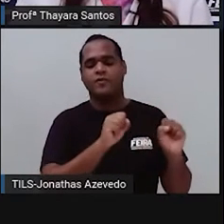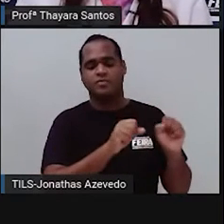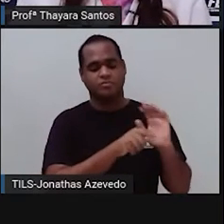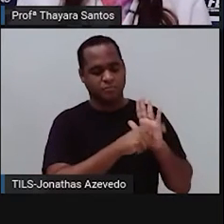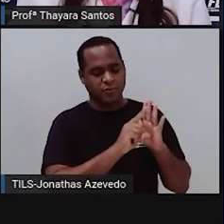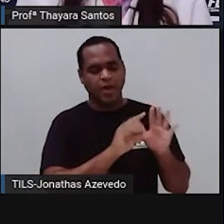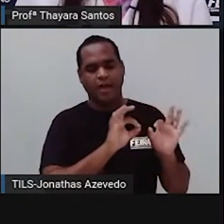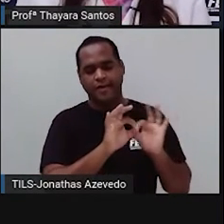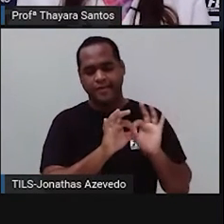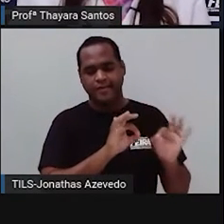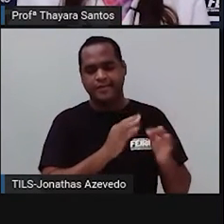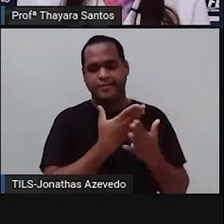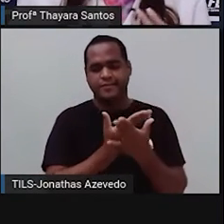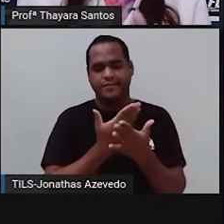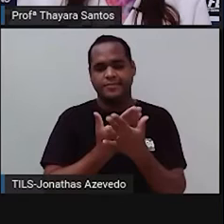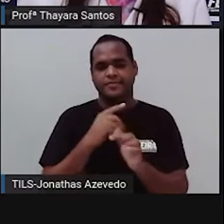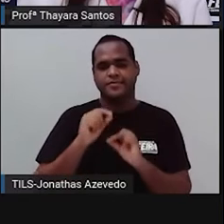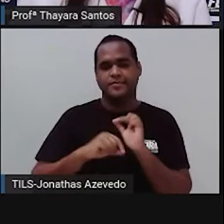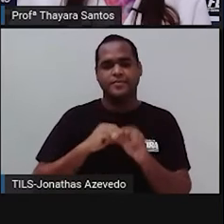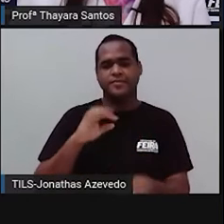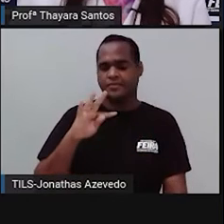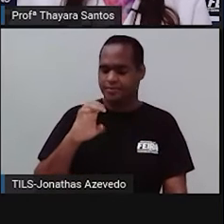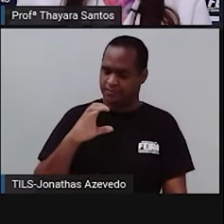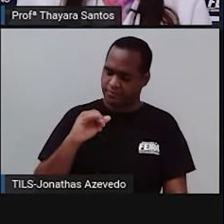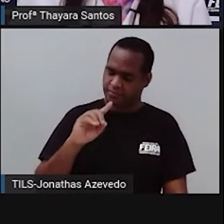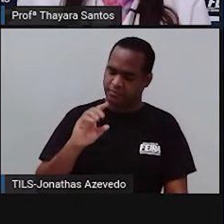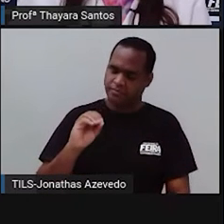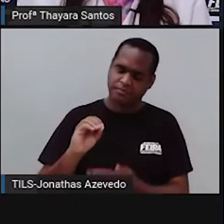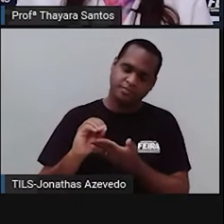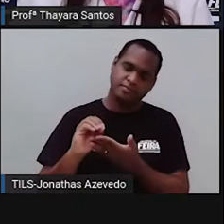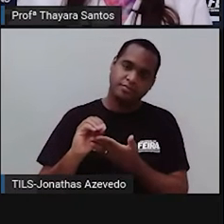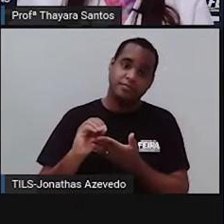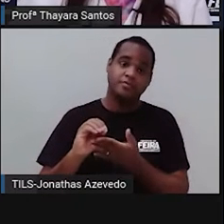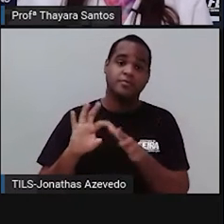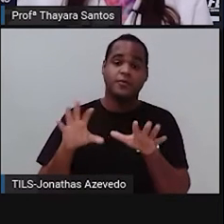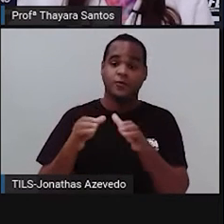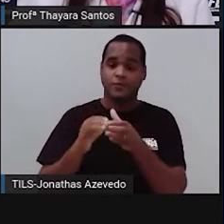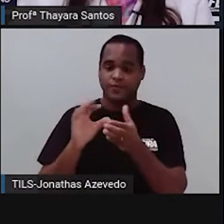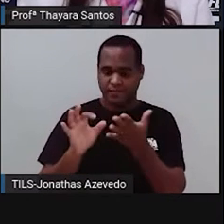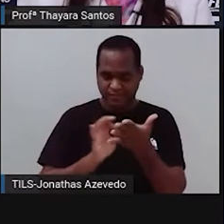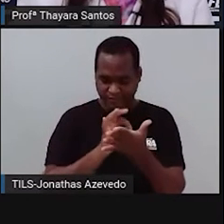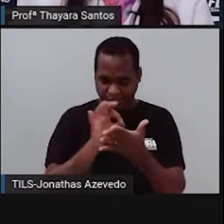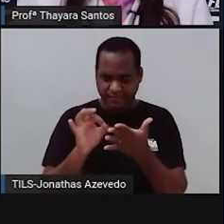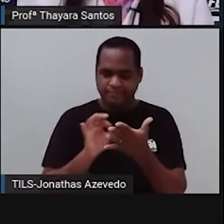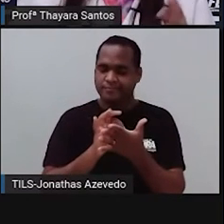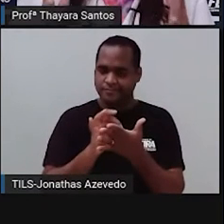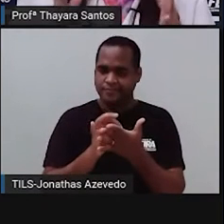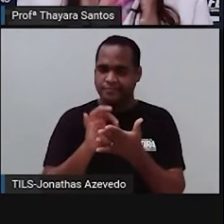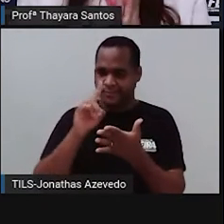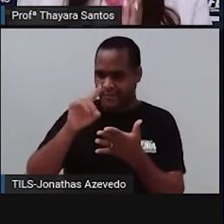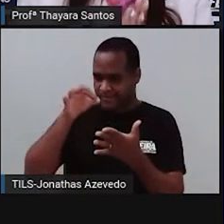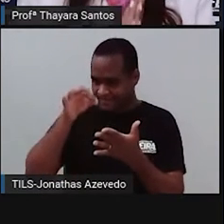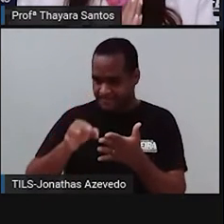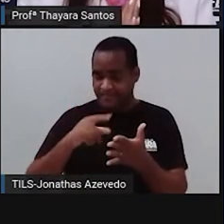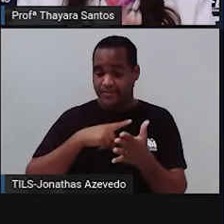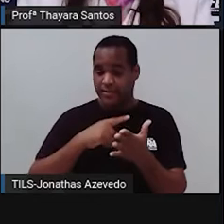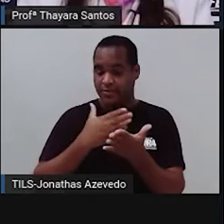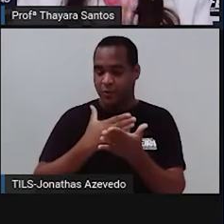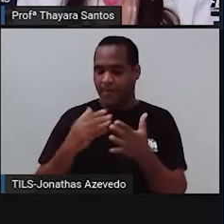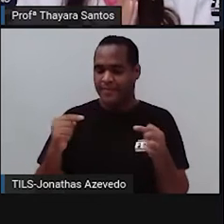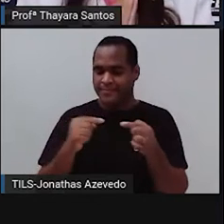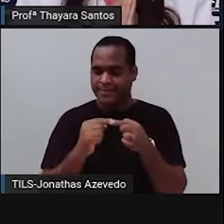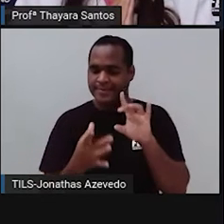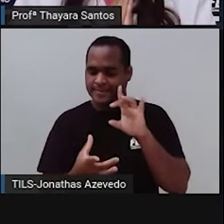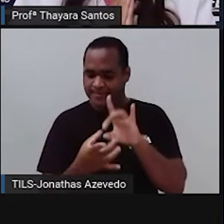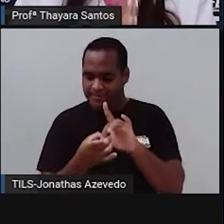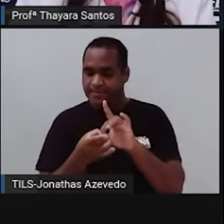anteriores. E o que é esse tecido? Tecido, na verdade, é um conjunto de células especializadas, que elas se encontram no mesmo lugar